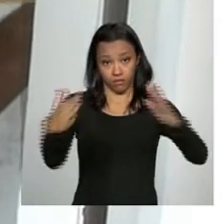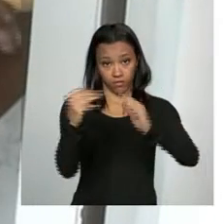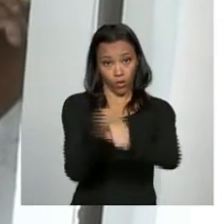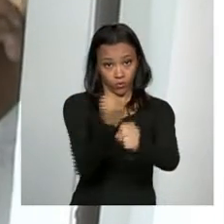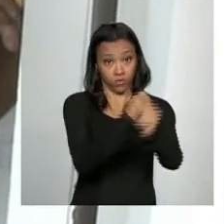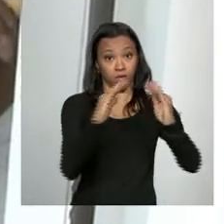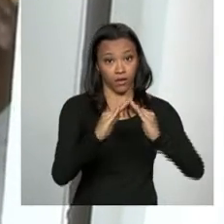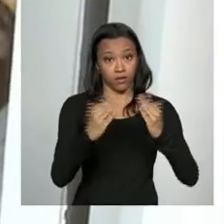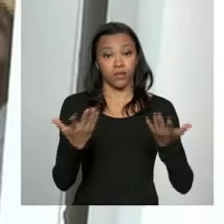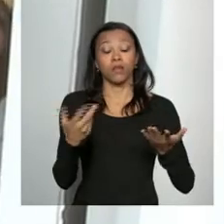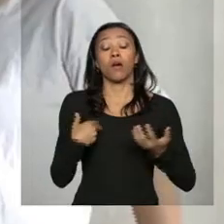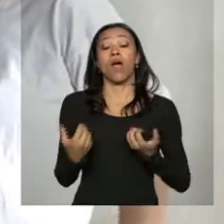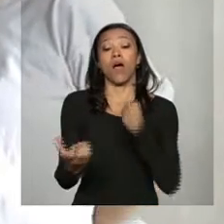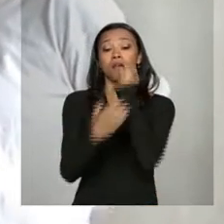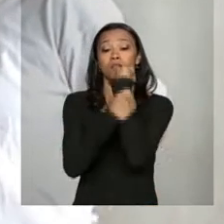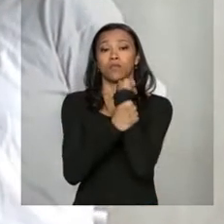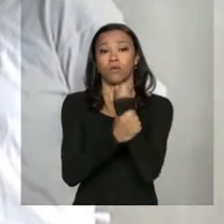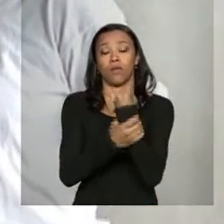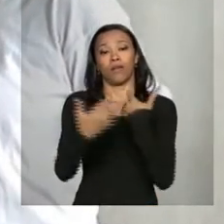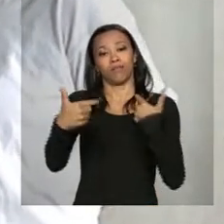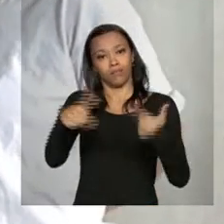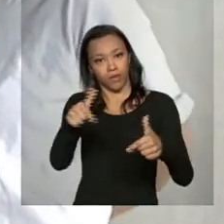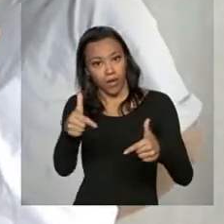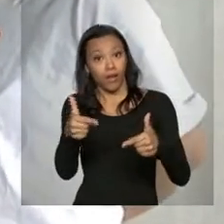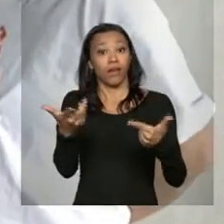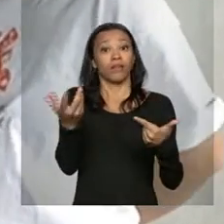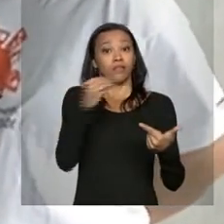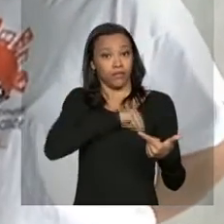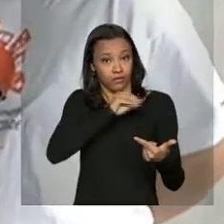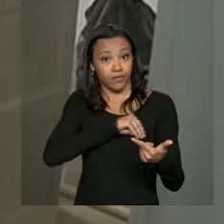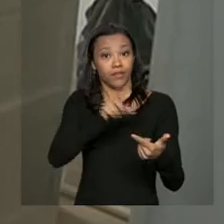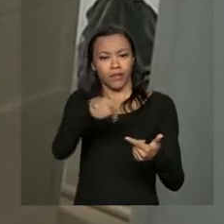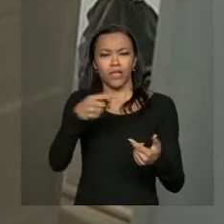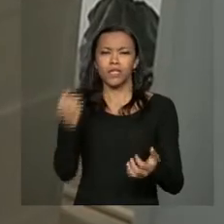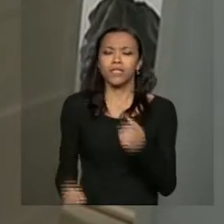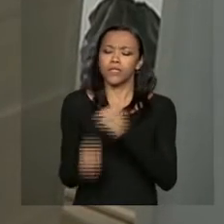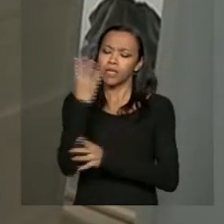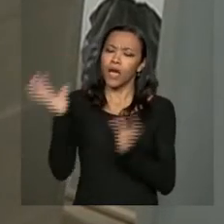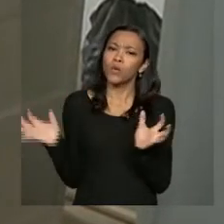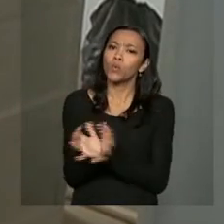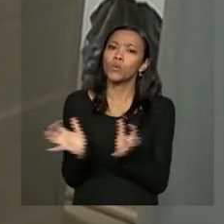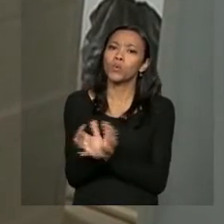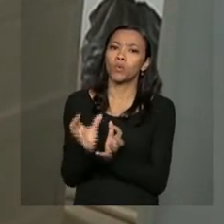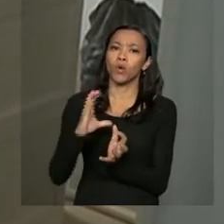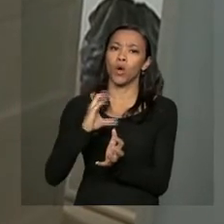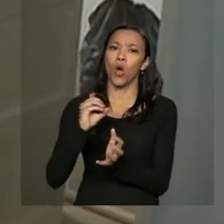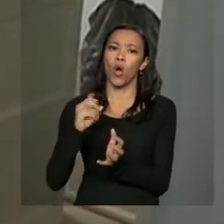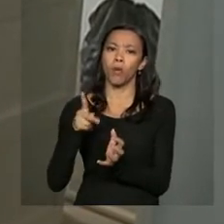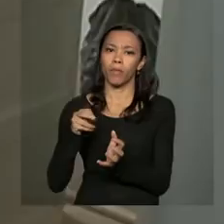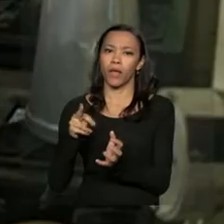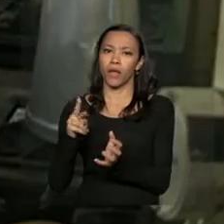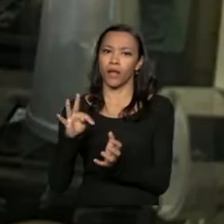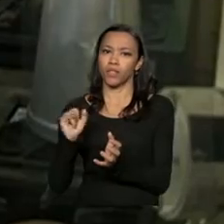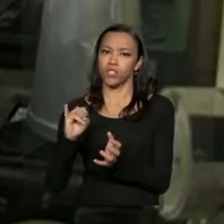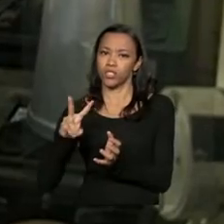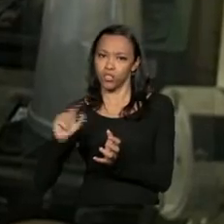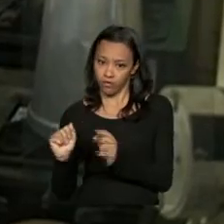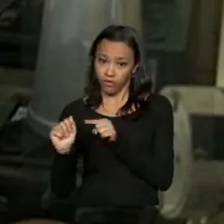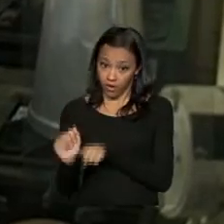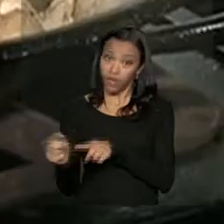garantir trabalho e renda, os moradores criaram uma cooperativa, que além do setor de construção, tem também o de